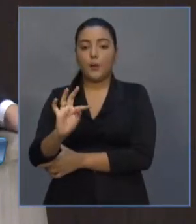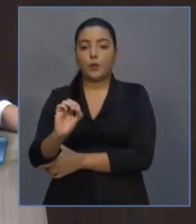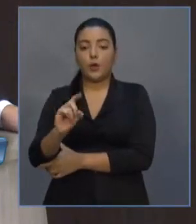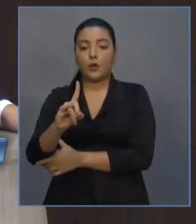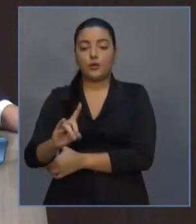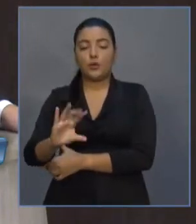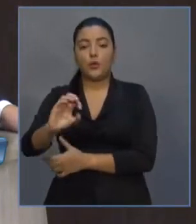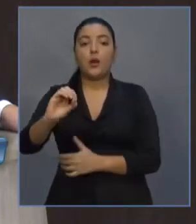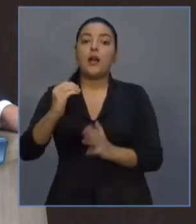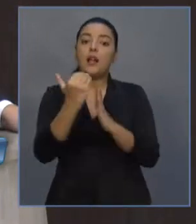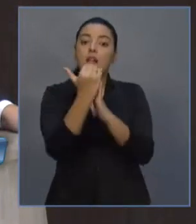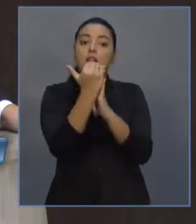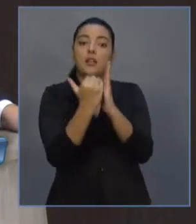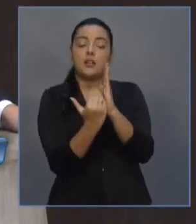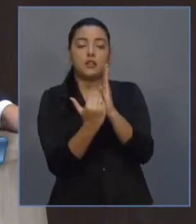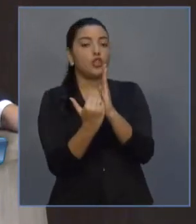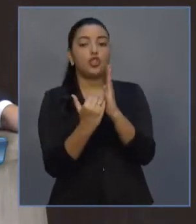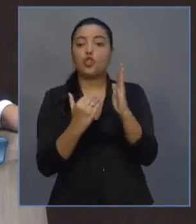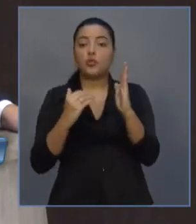do ICMS.